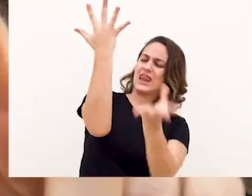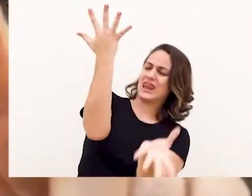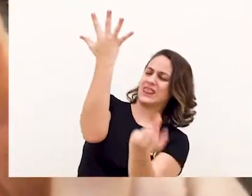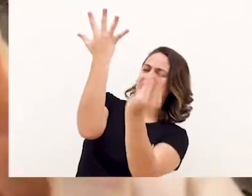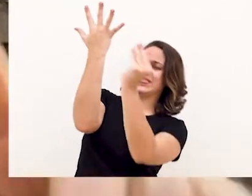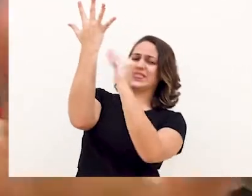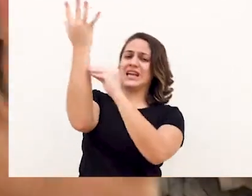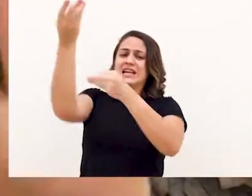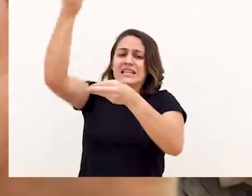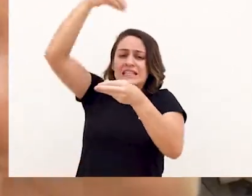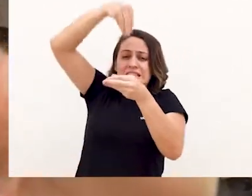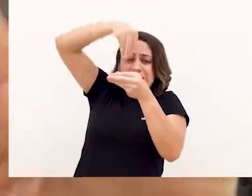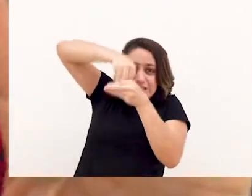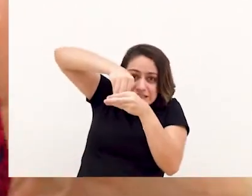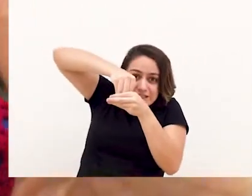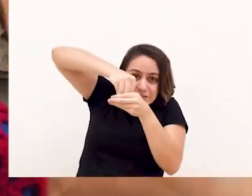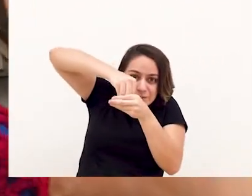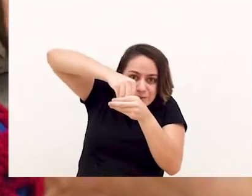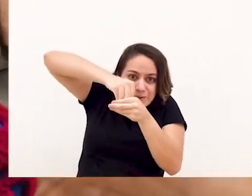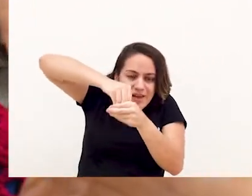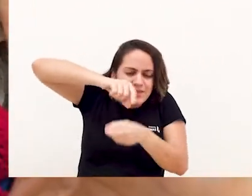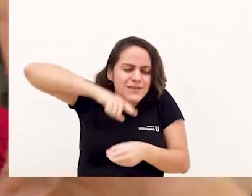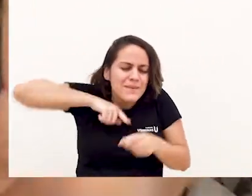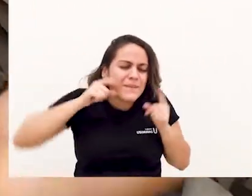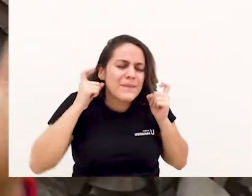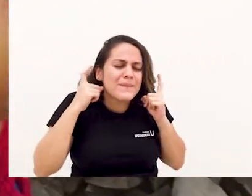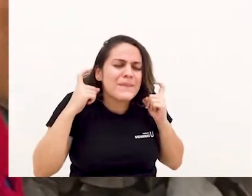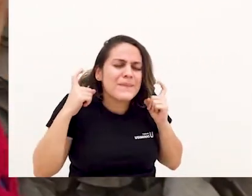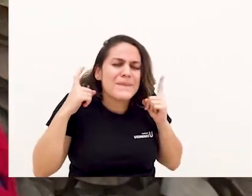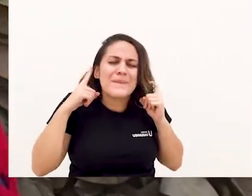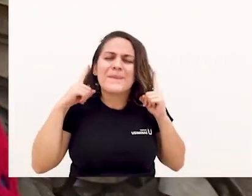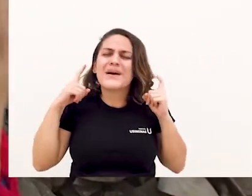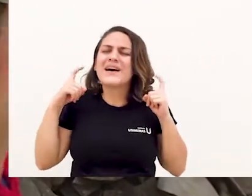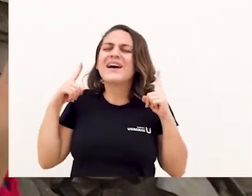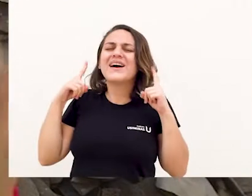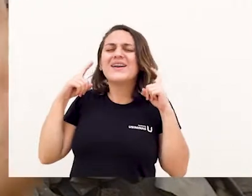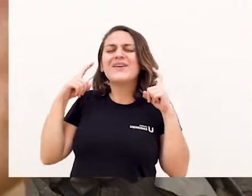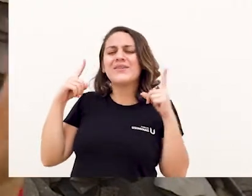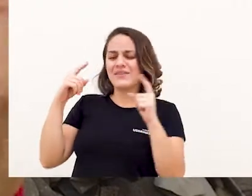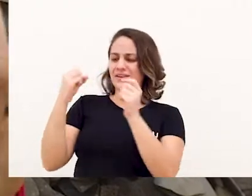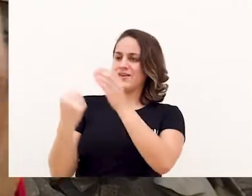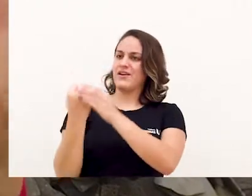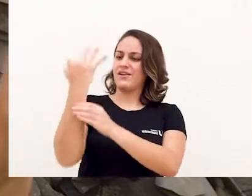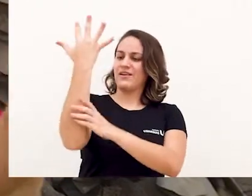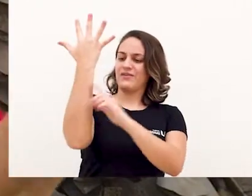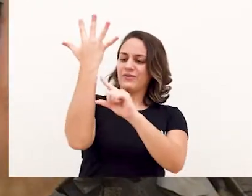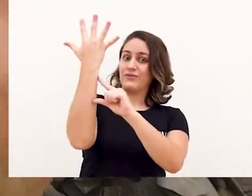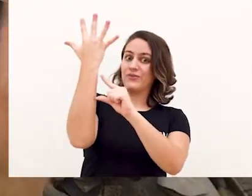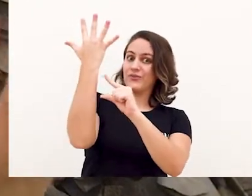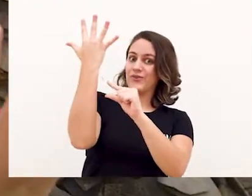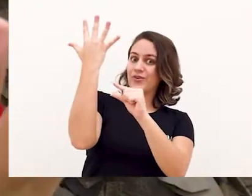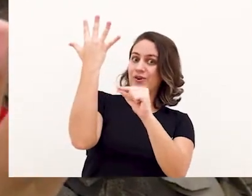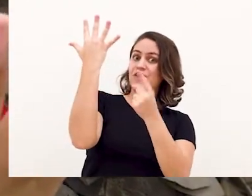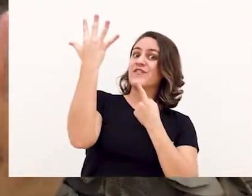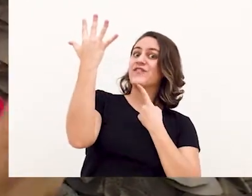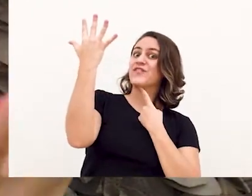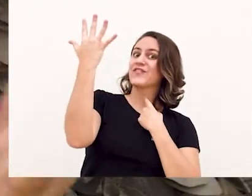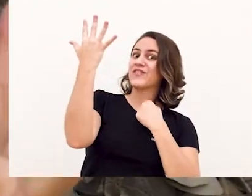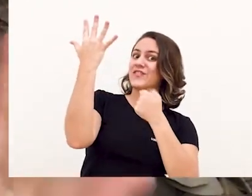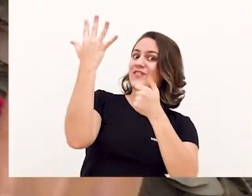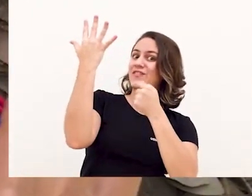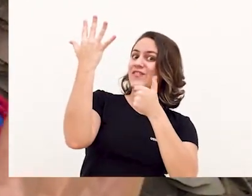galhos, solenes e grávidos, o farfalhinho invisível das folhas bebês,